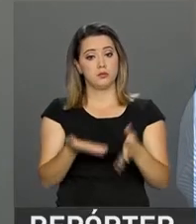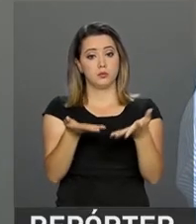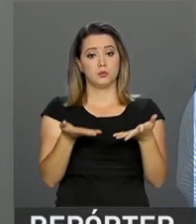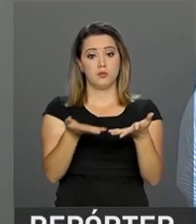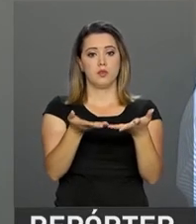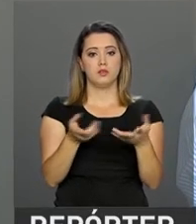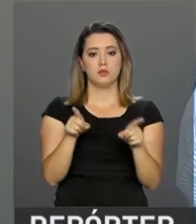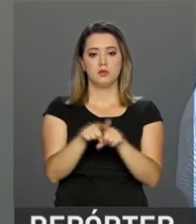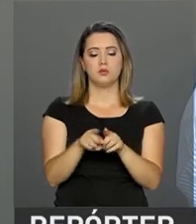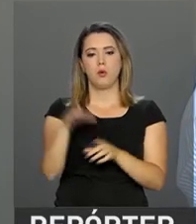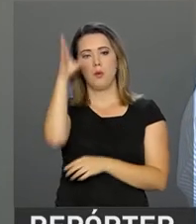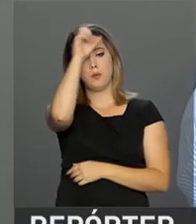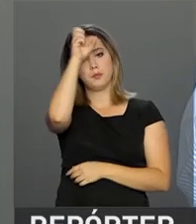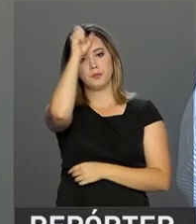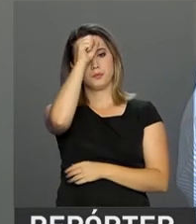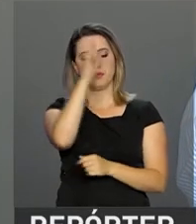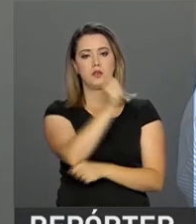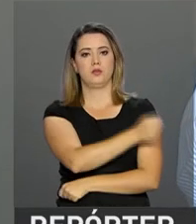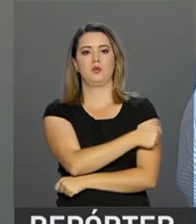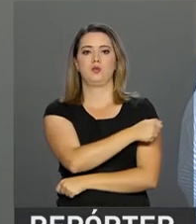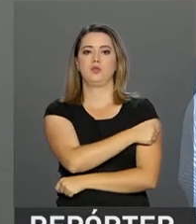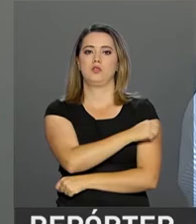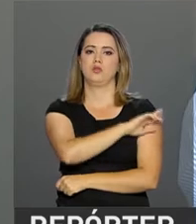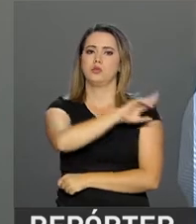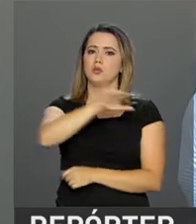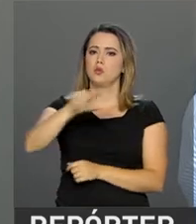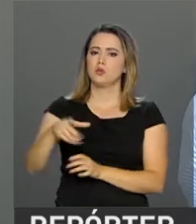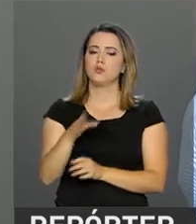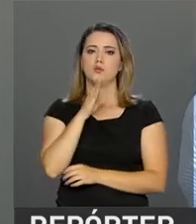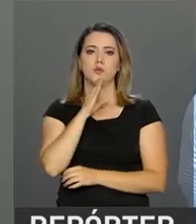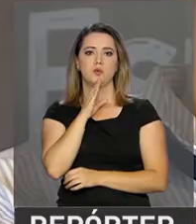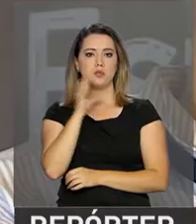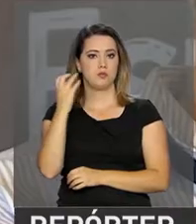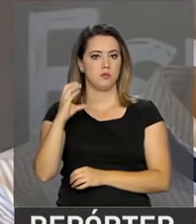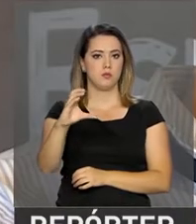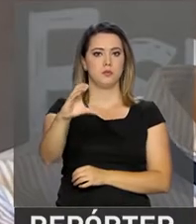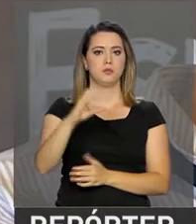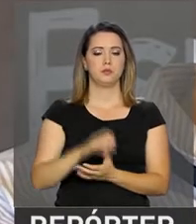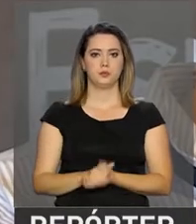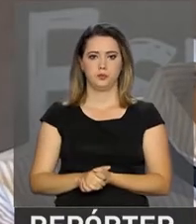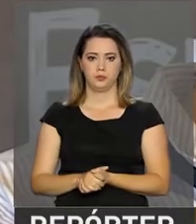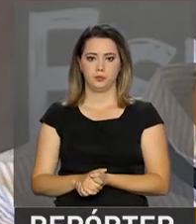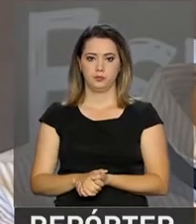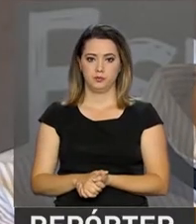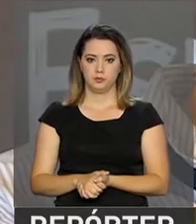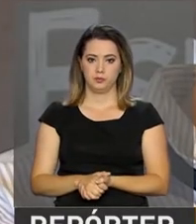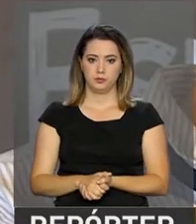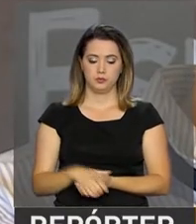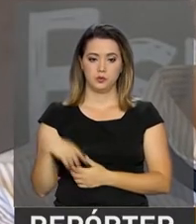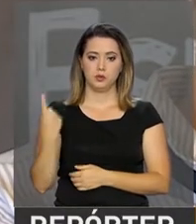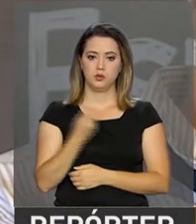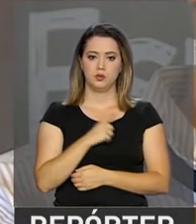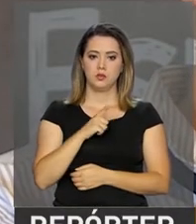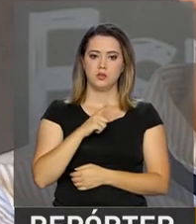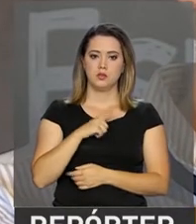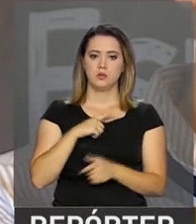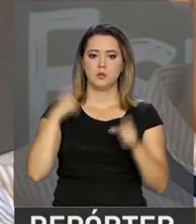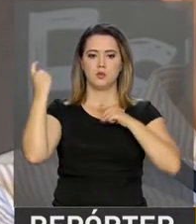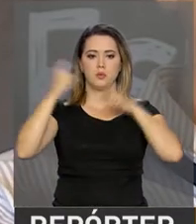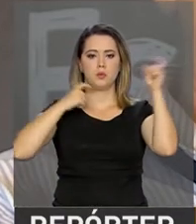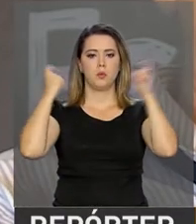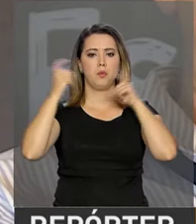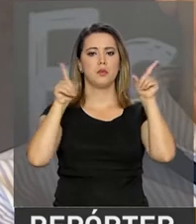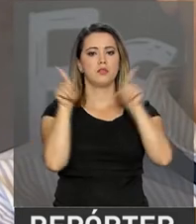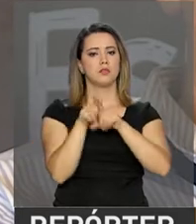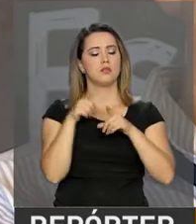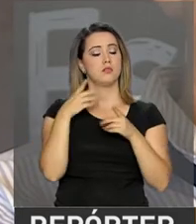e influencia o aprendizado dos estudantes em várias áreas da ciência. A IB tem uma preocupação muito grande com a formação dos jovens,